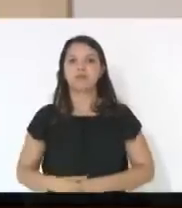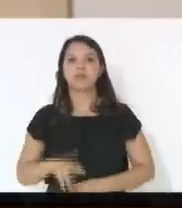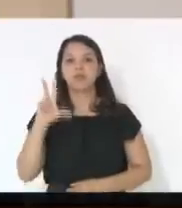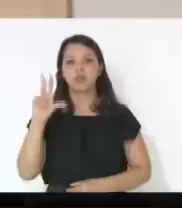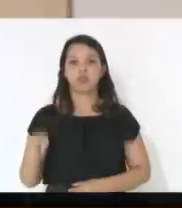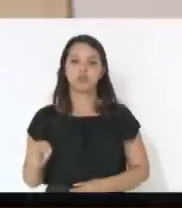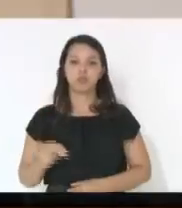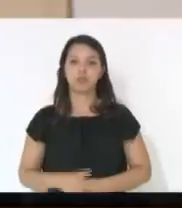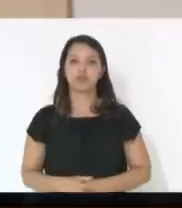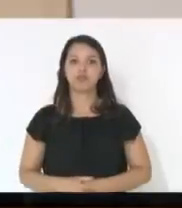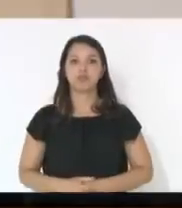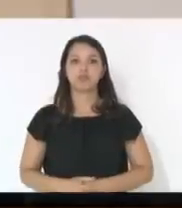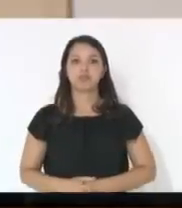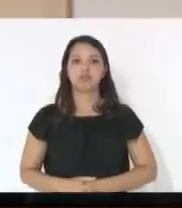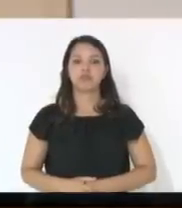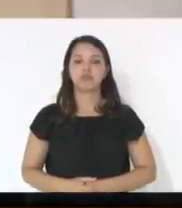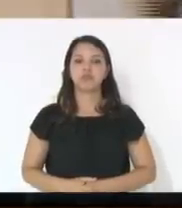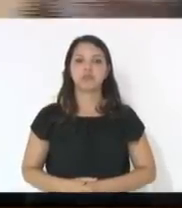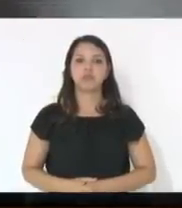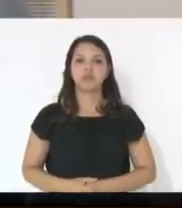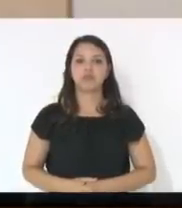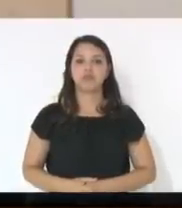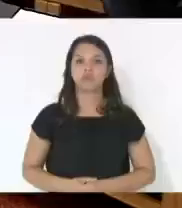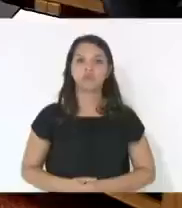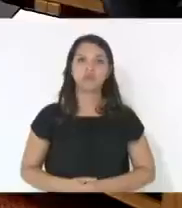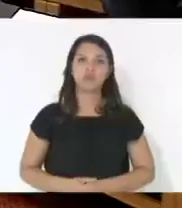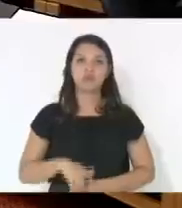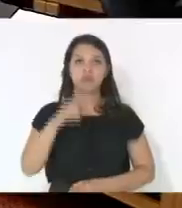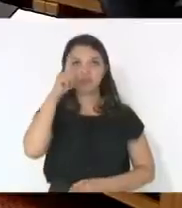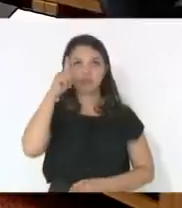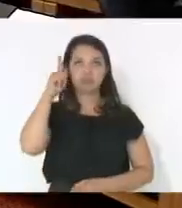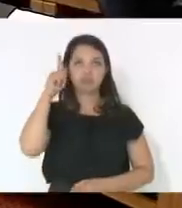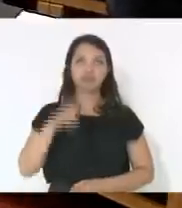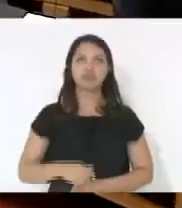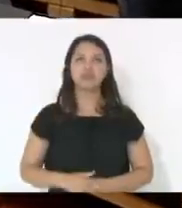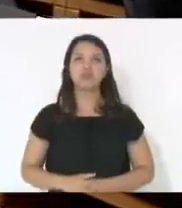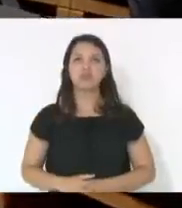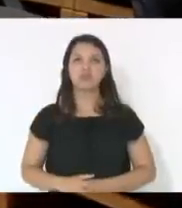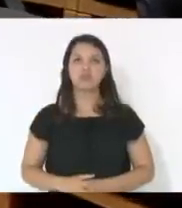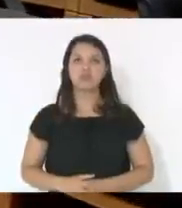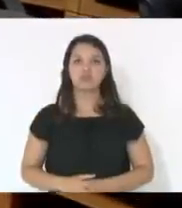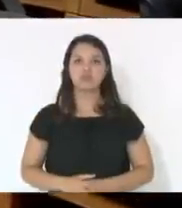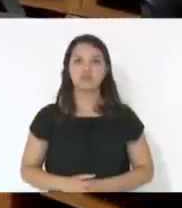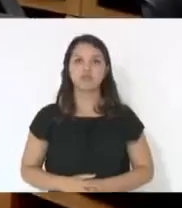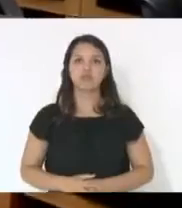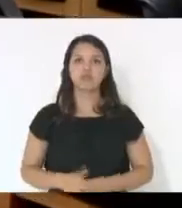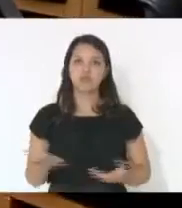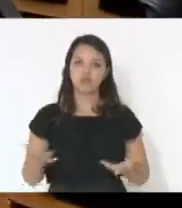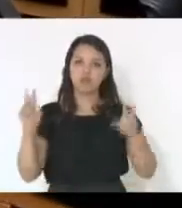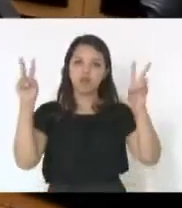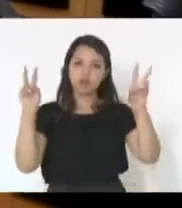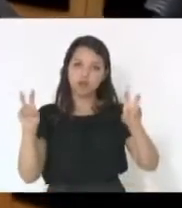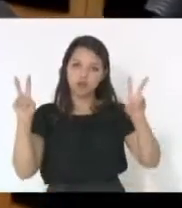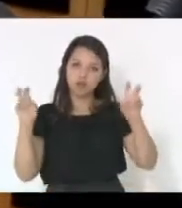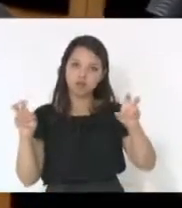Uma palavra ao deputado Gelson Merizzi. Presidente, essa questão que trata do